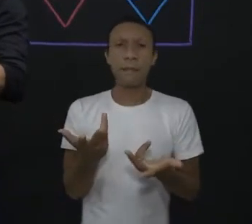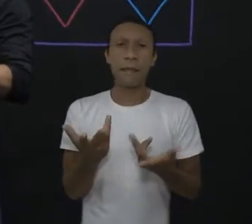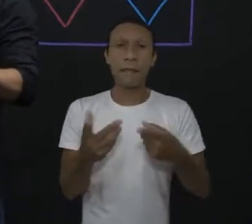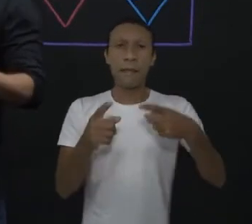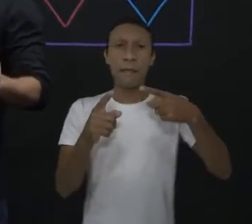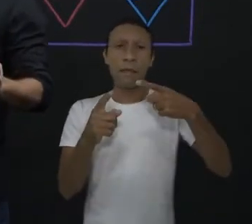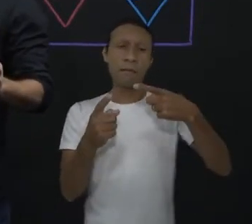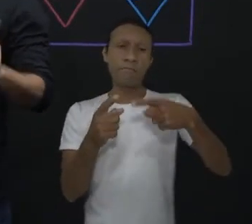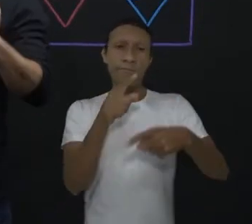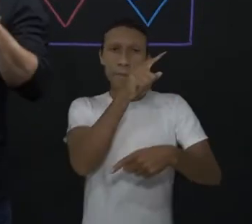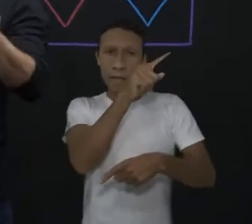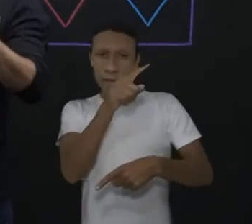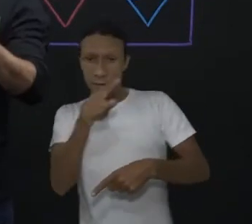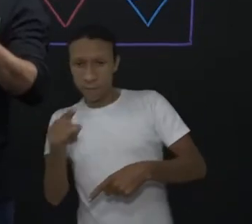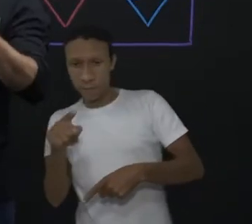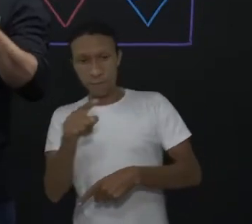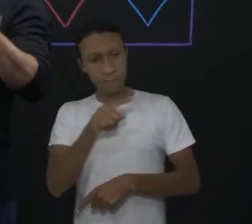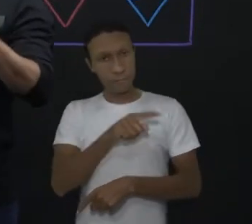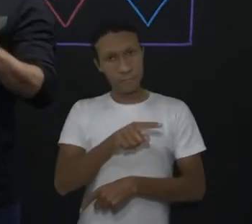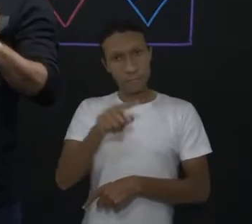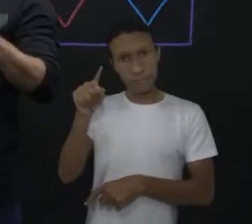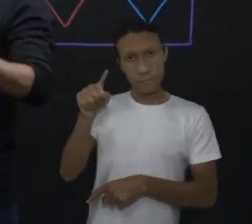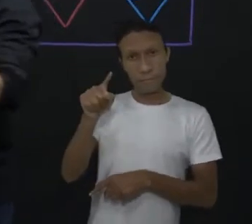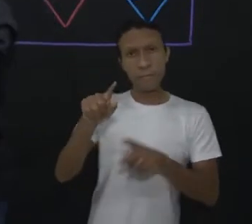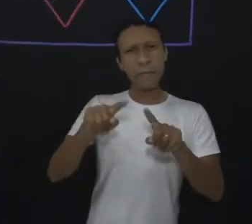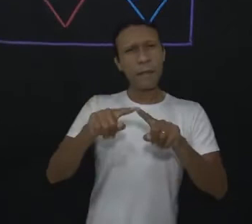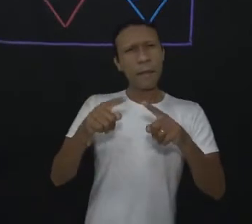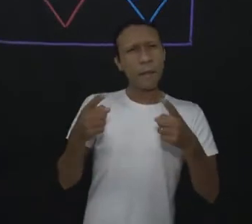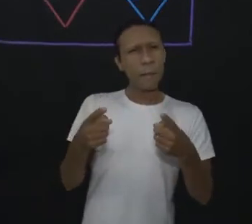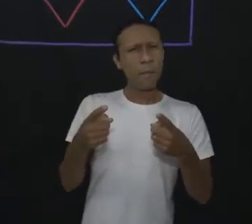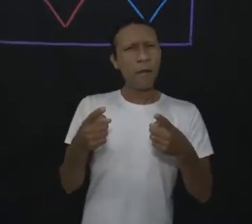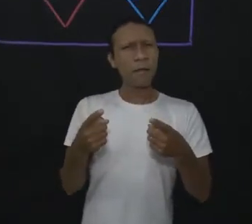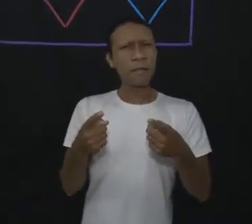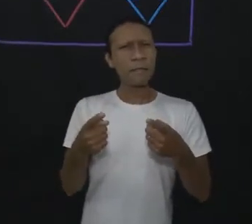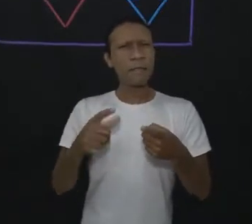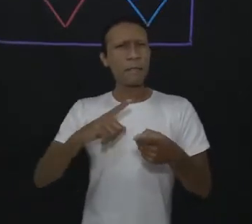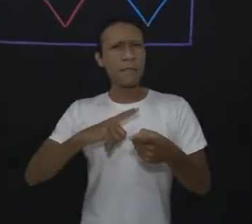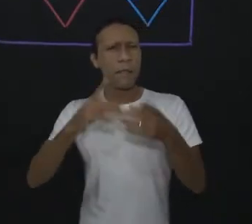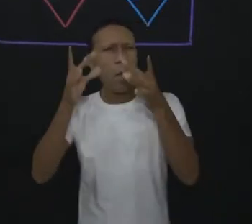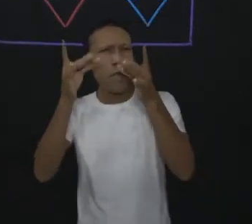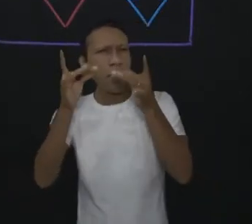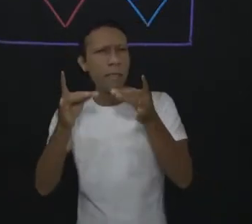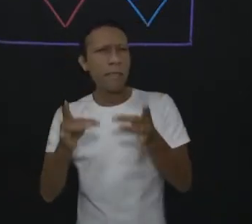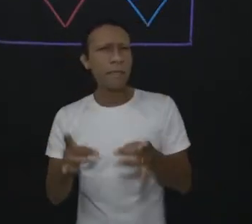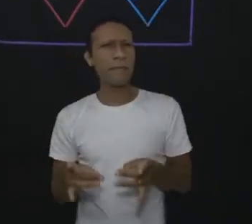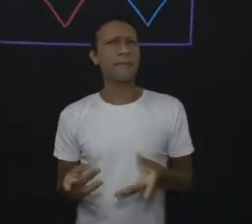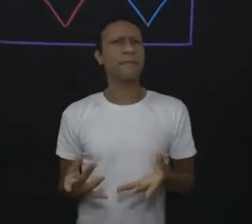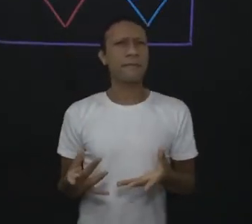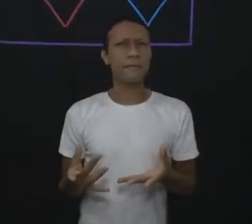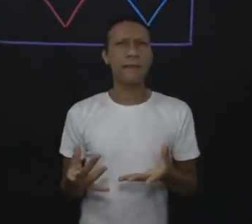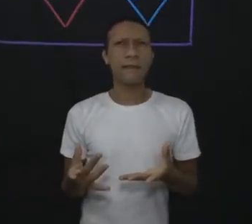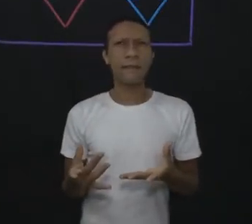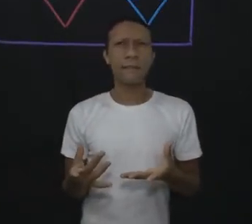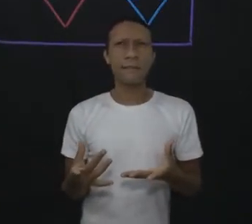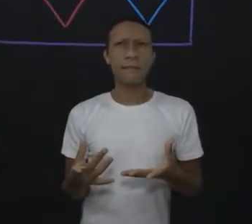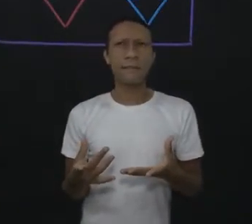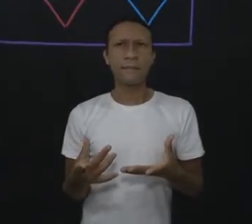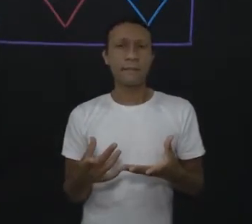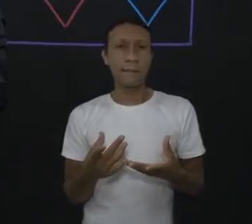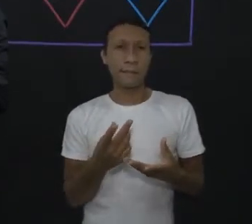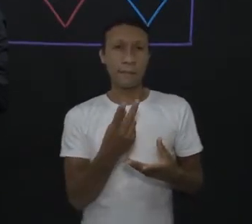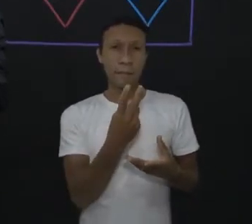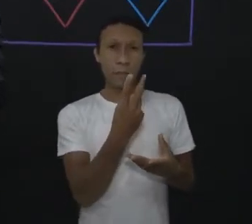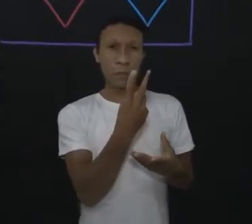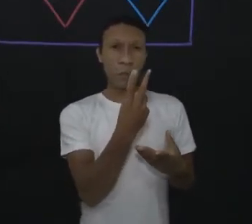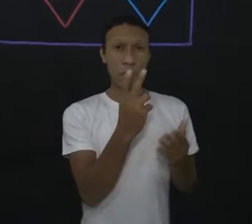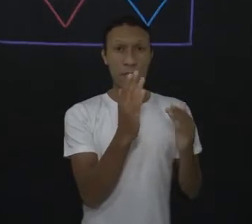diagonal normalmente, Mas, o outro detalhe é o seguinte. Para chegar de 2 até